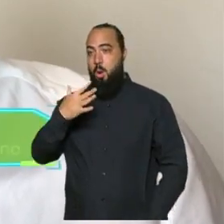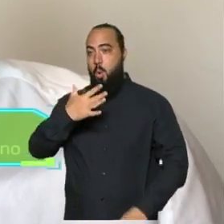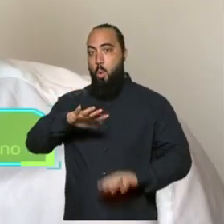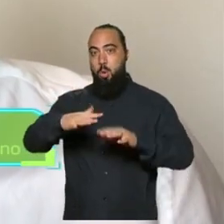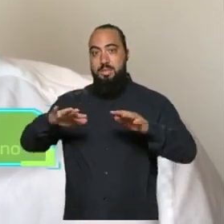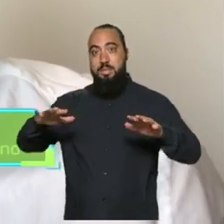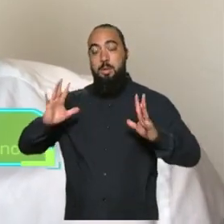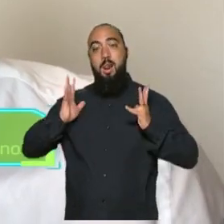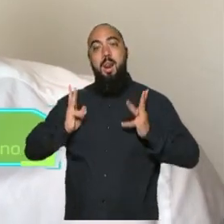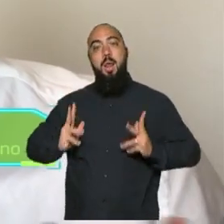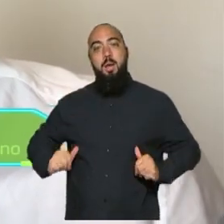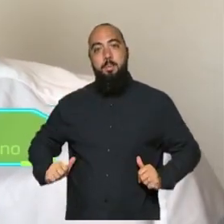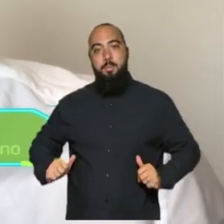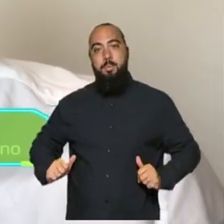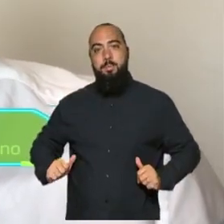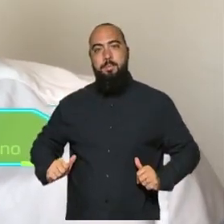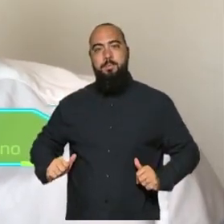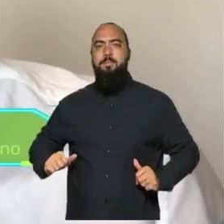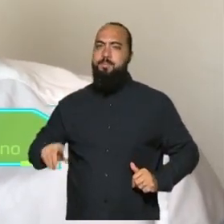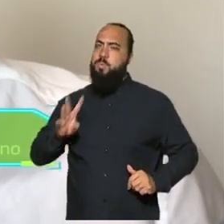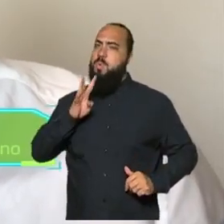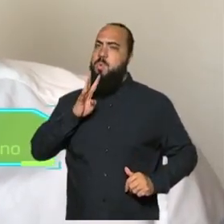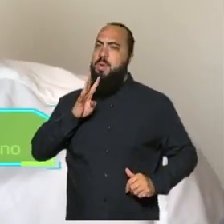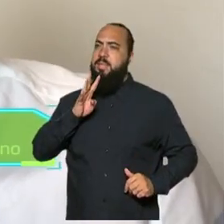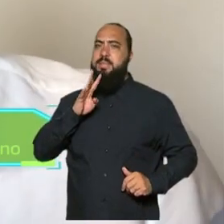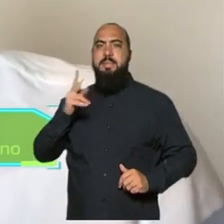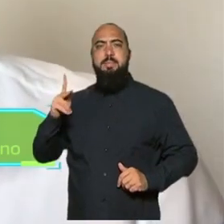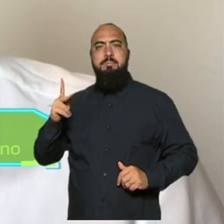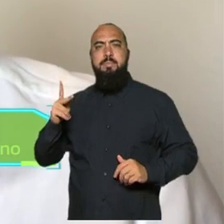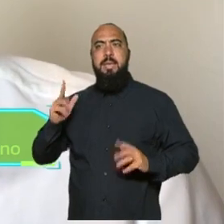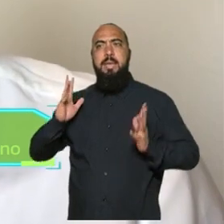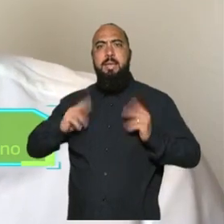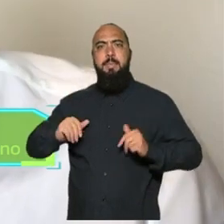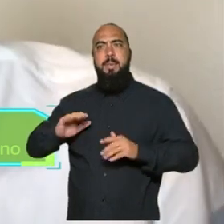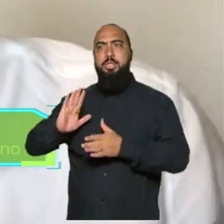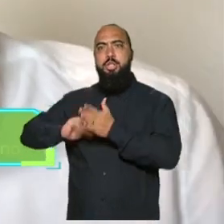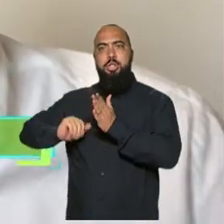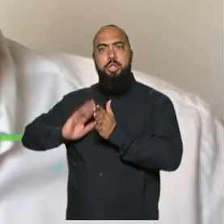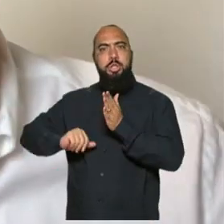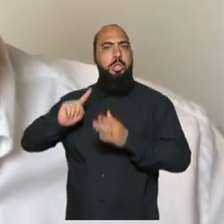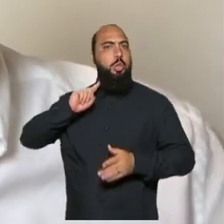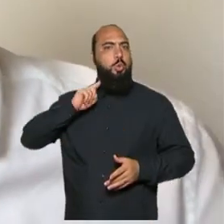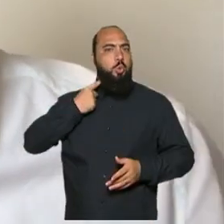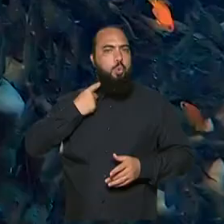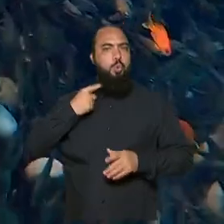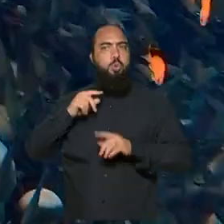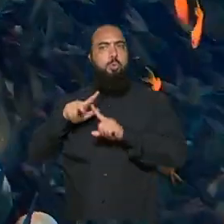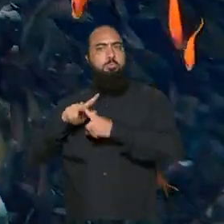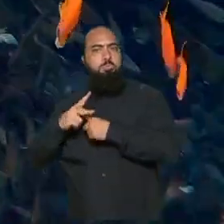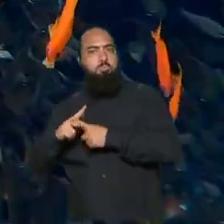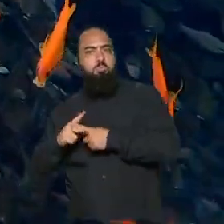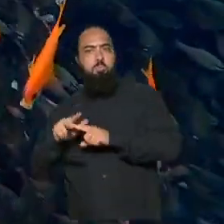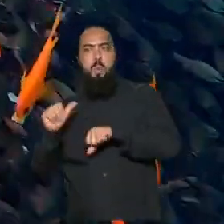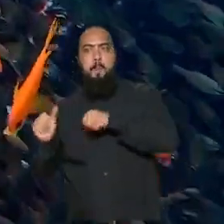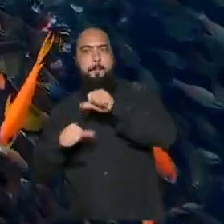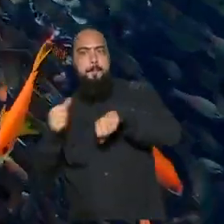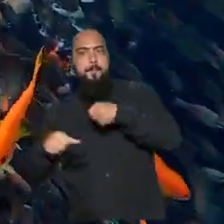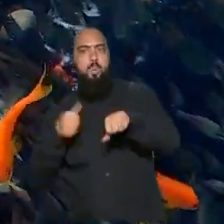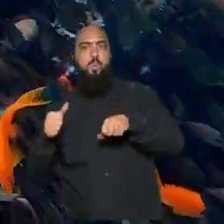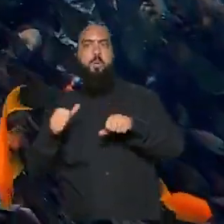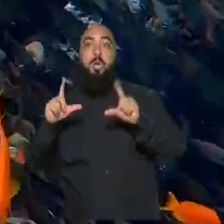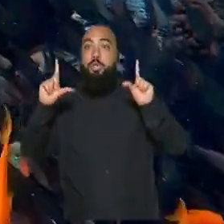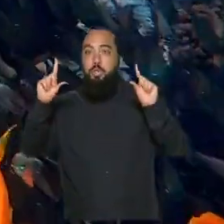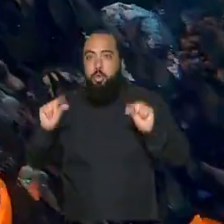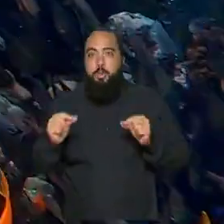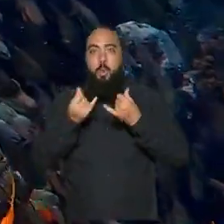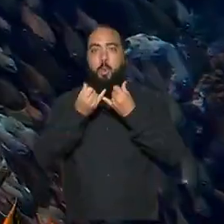limpo. Ou seja, a conheceu as suas fontes de poluição e minimizou, restaurou, regenerou e diminuiu